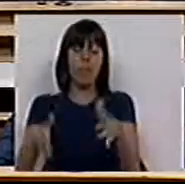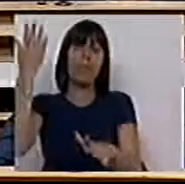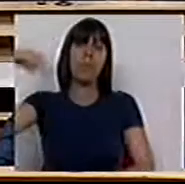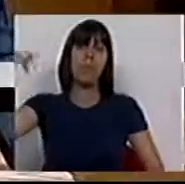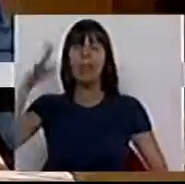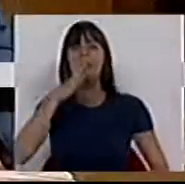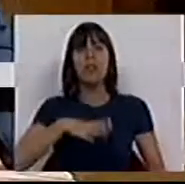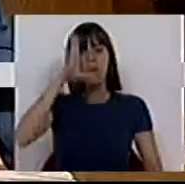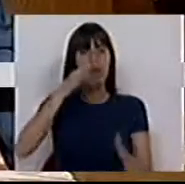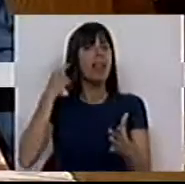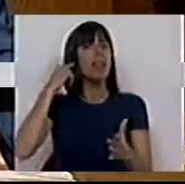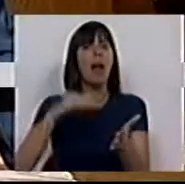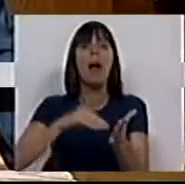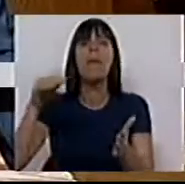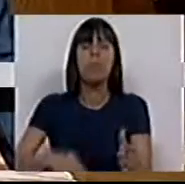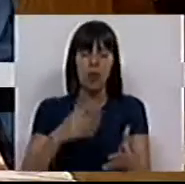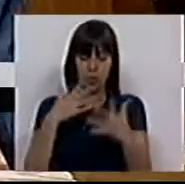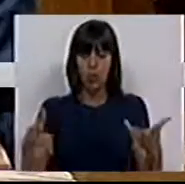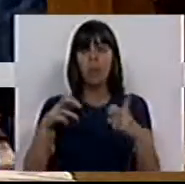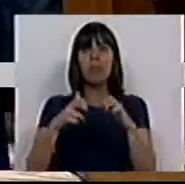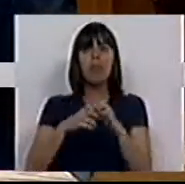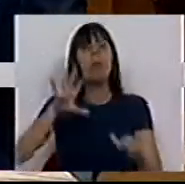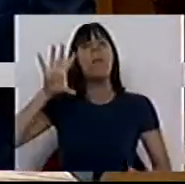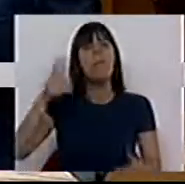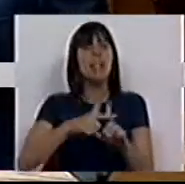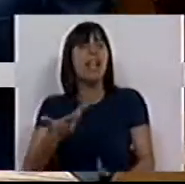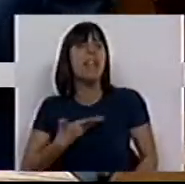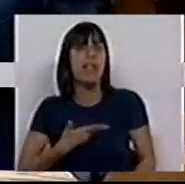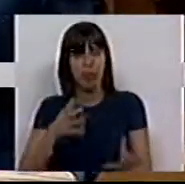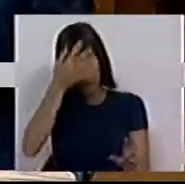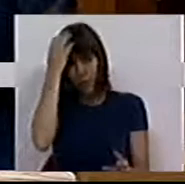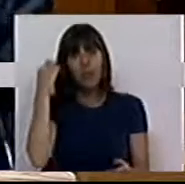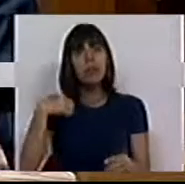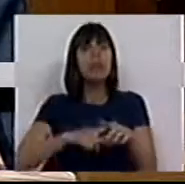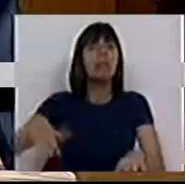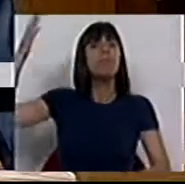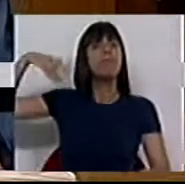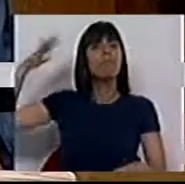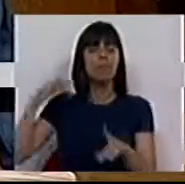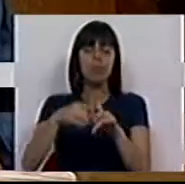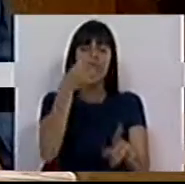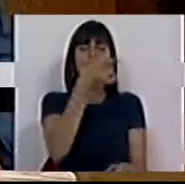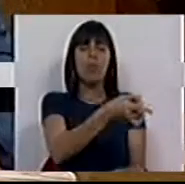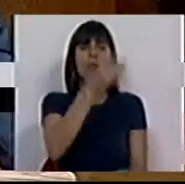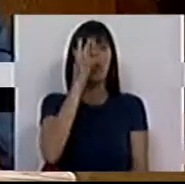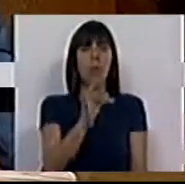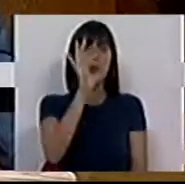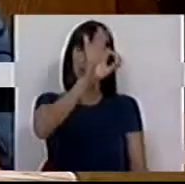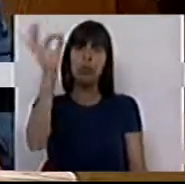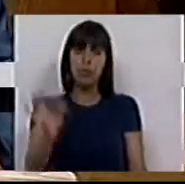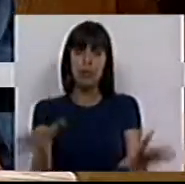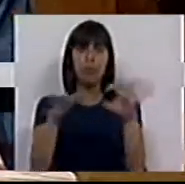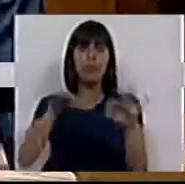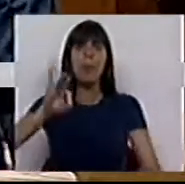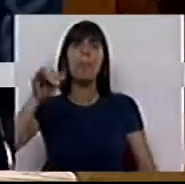-nos o Governo, quando tomou posse, que o grande problema do país era a dívida. E nessa altura ela estava em 94%